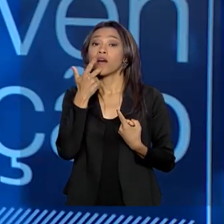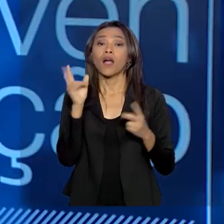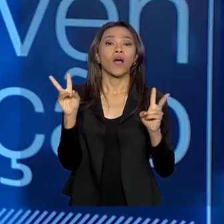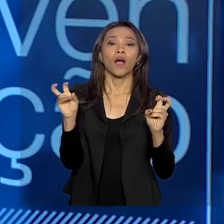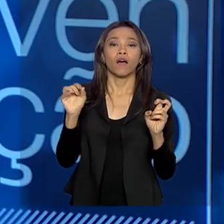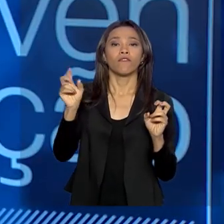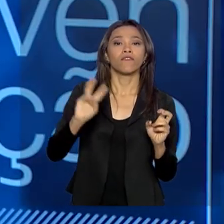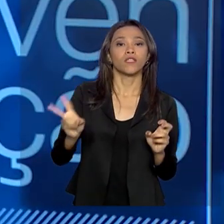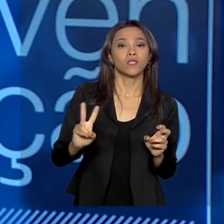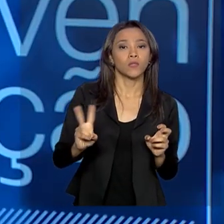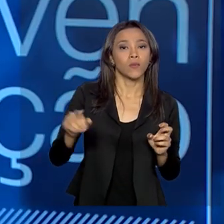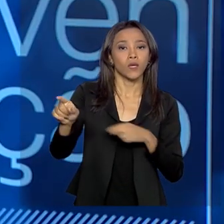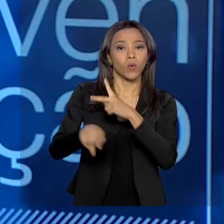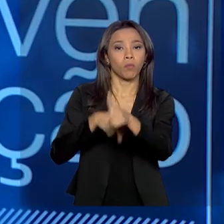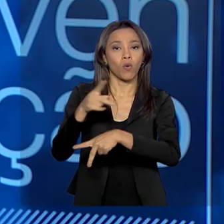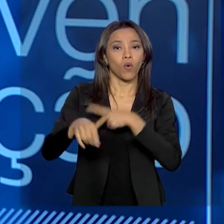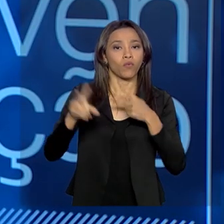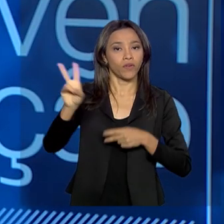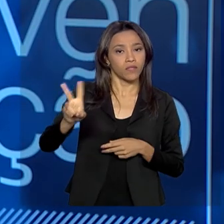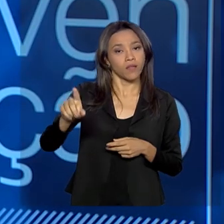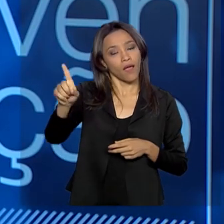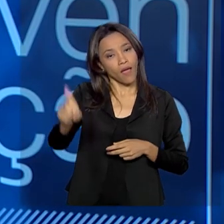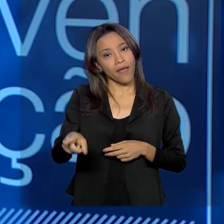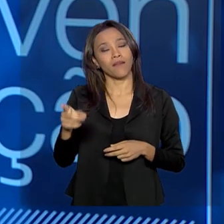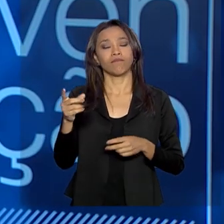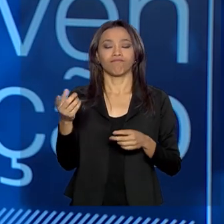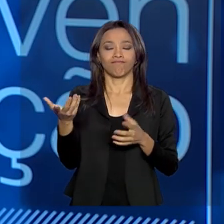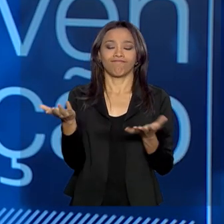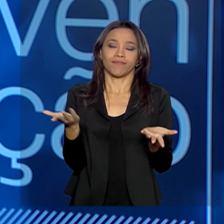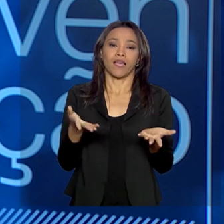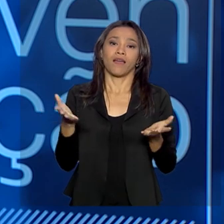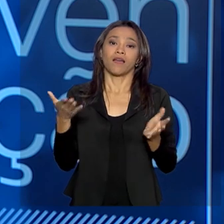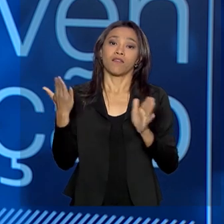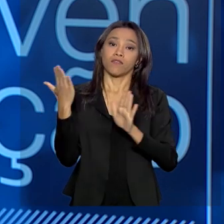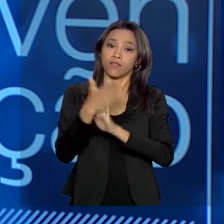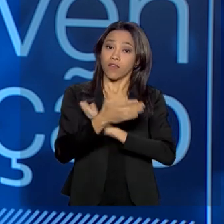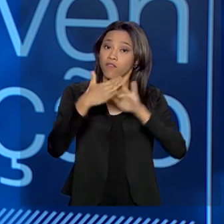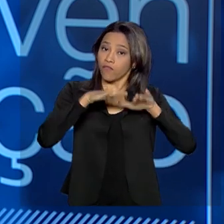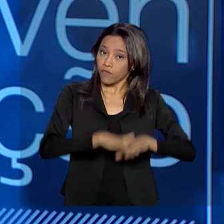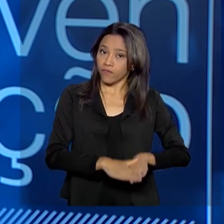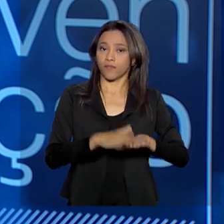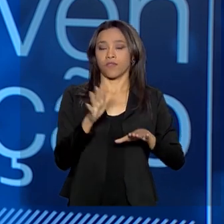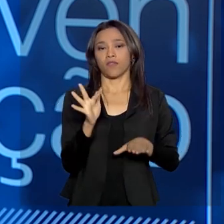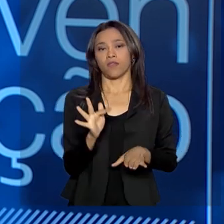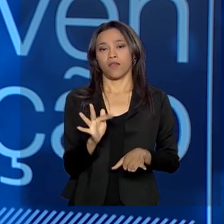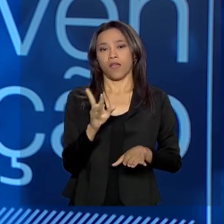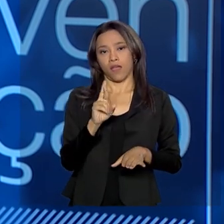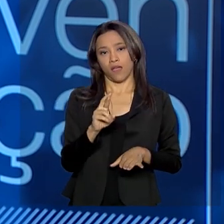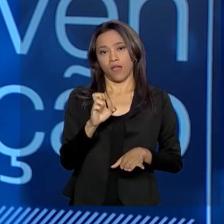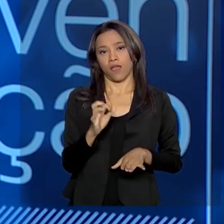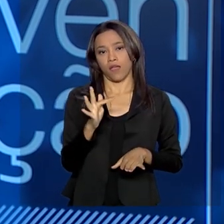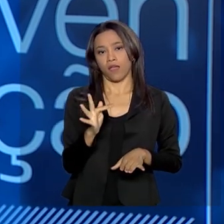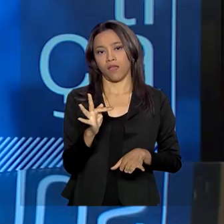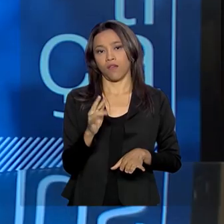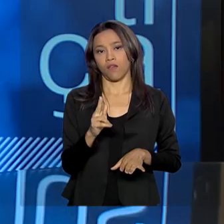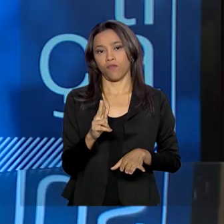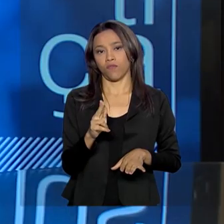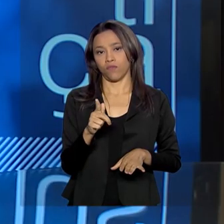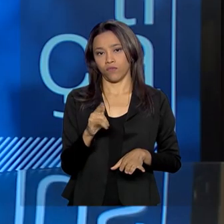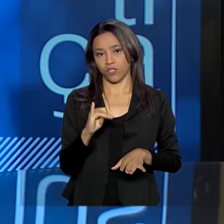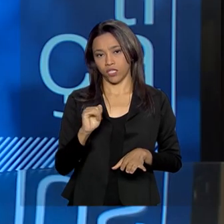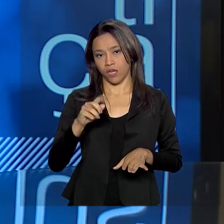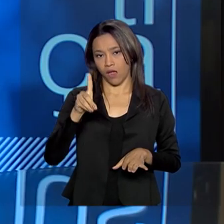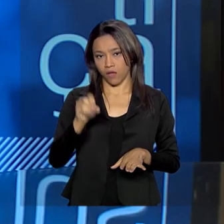normalmente se fala na situação de refugiado, mas nós precisamos ter em mente também que vários deles, uma grande porção,